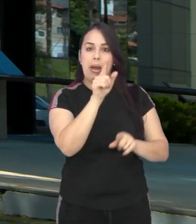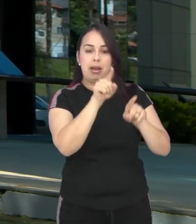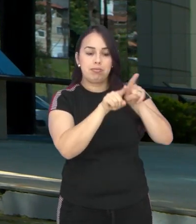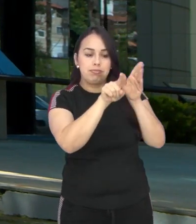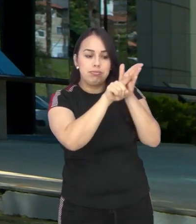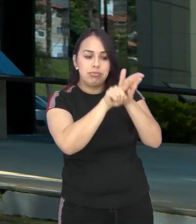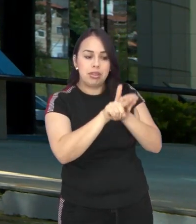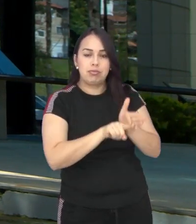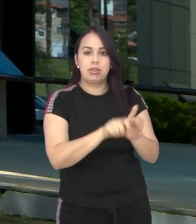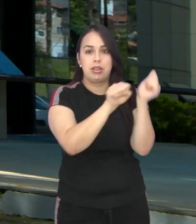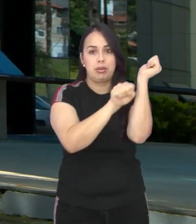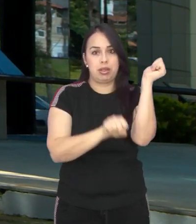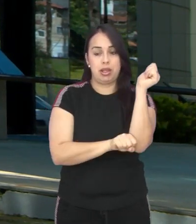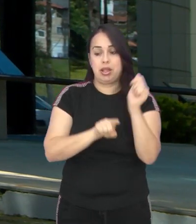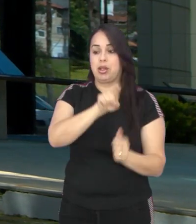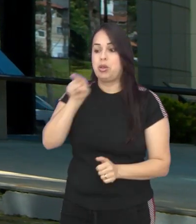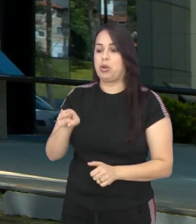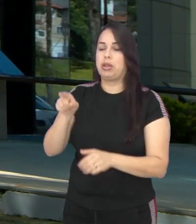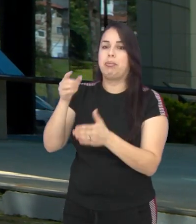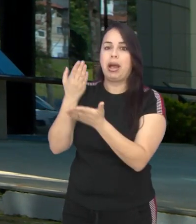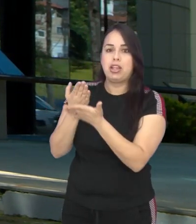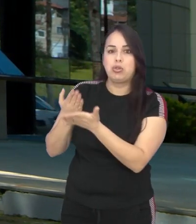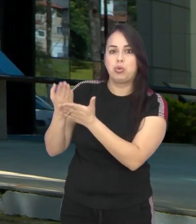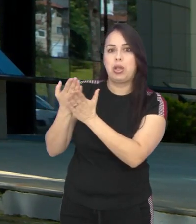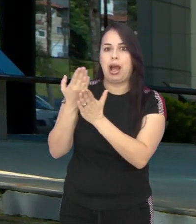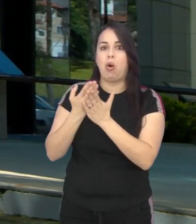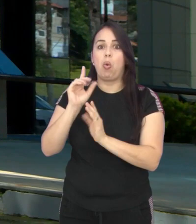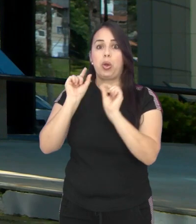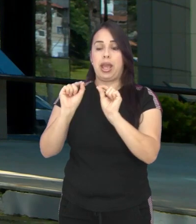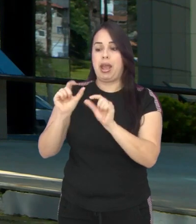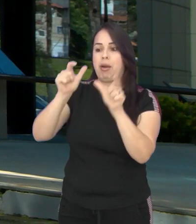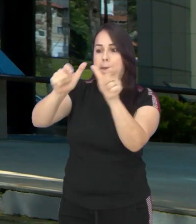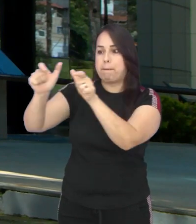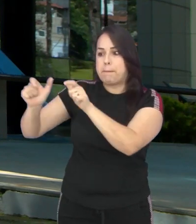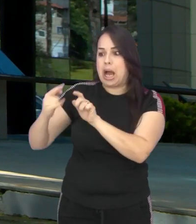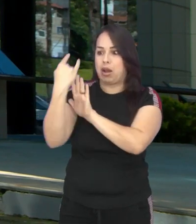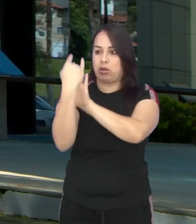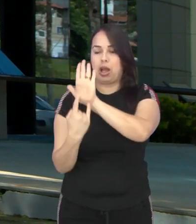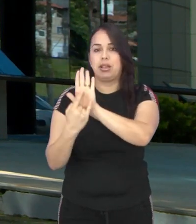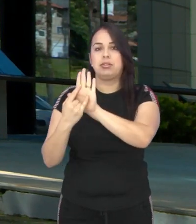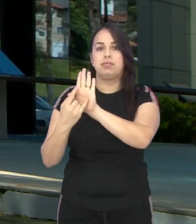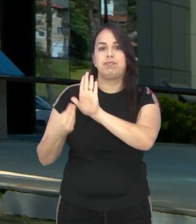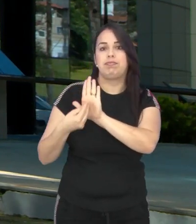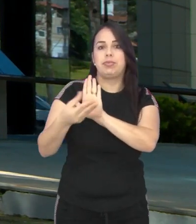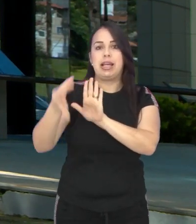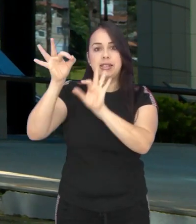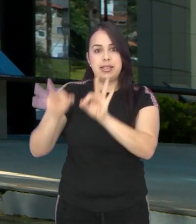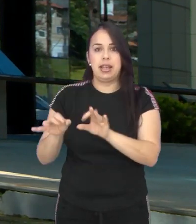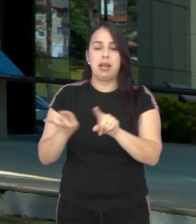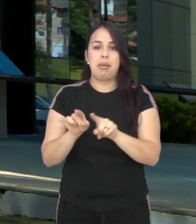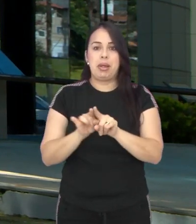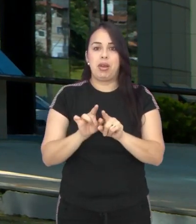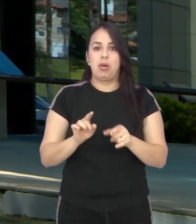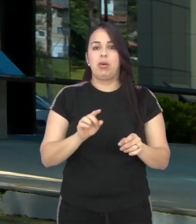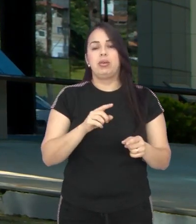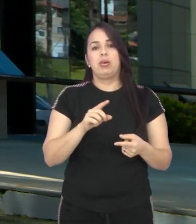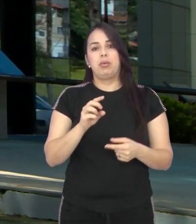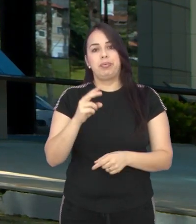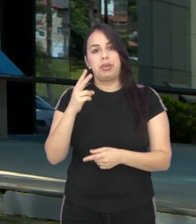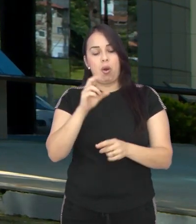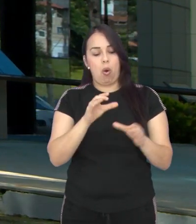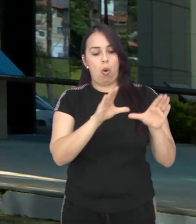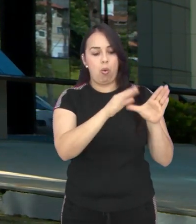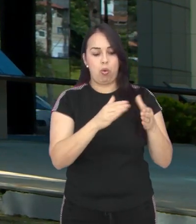investigação da Sabesp e outra para estudos sobre a regularização fundiária no município. Oito frentes parlamentares também